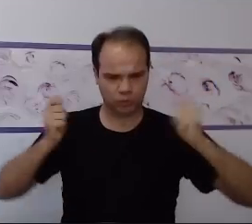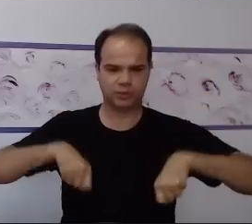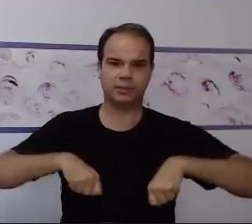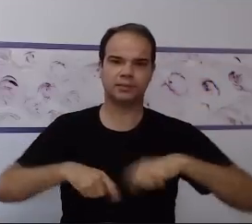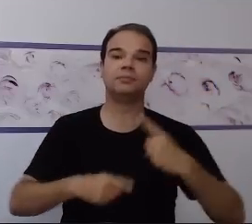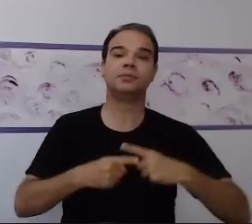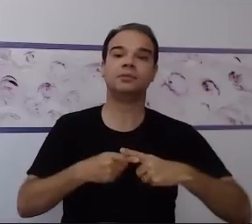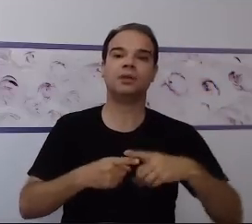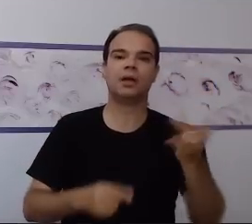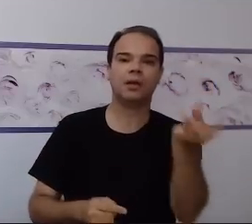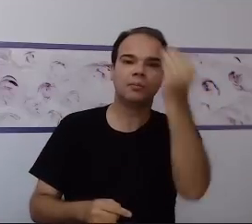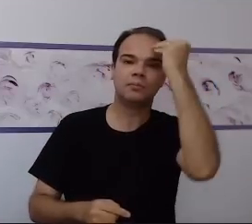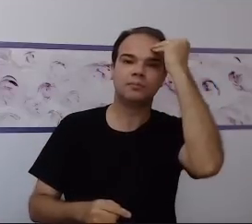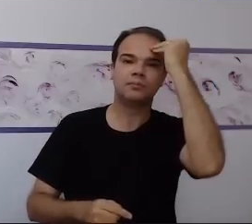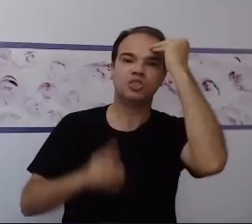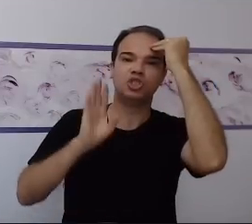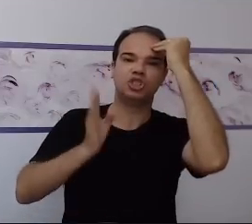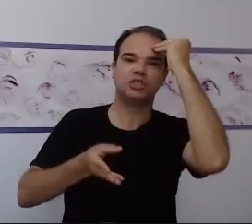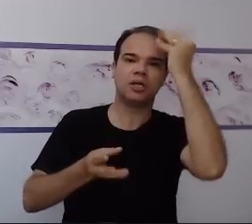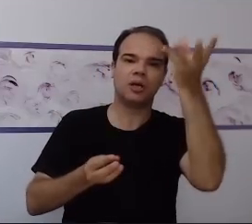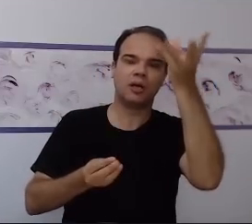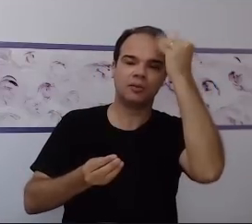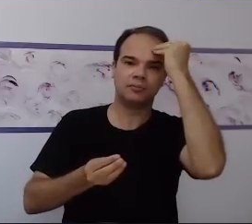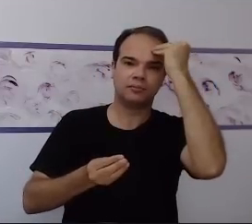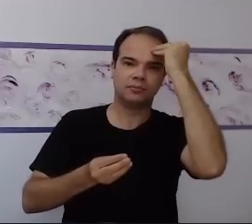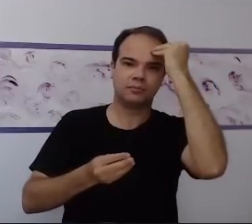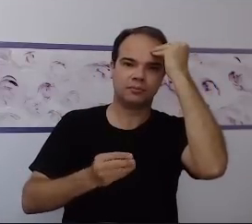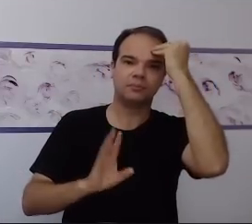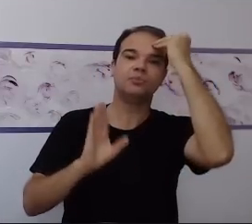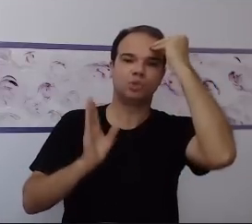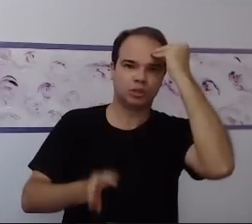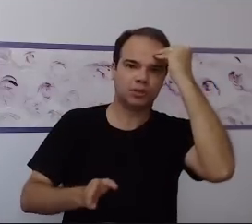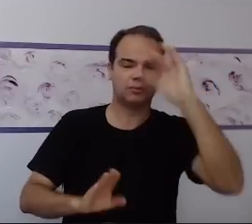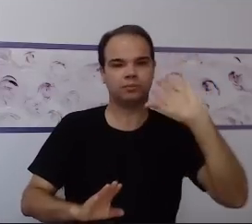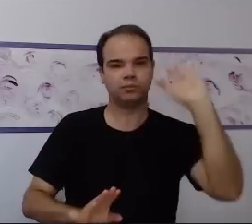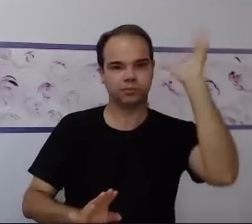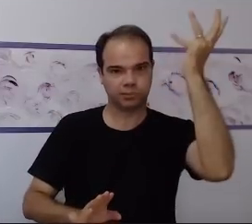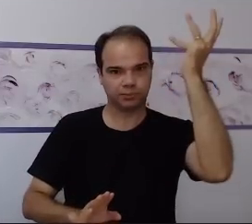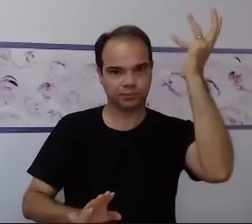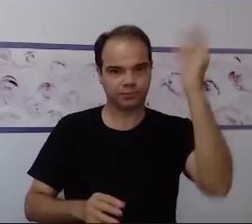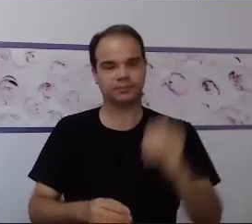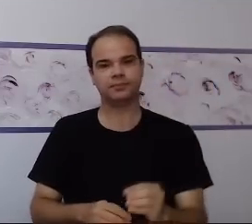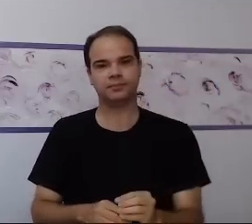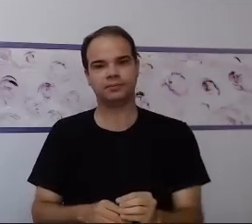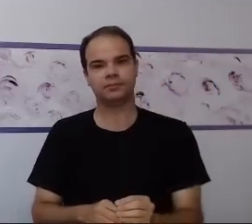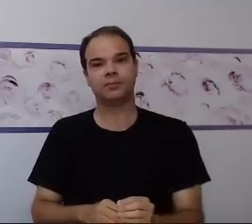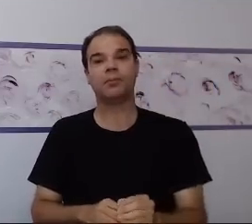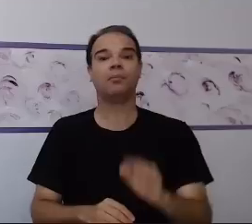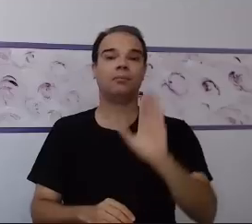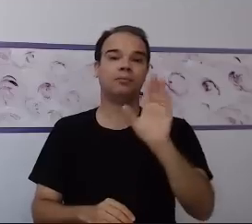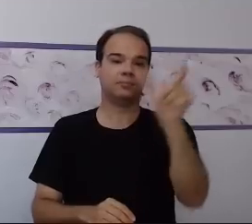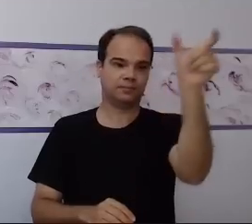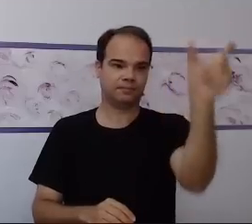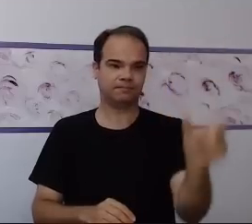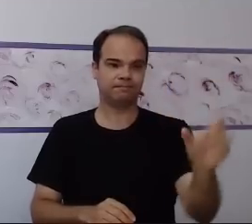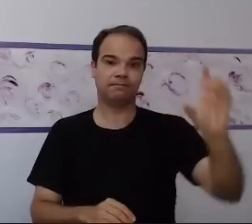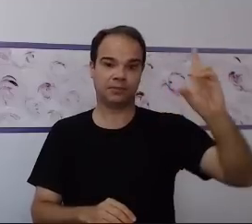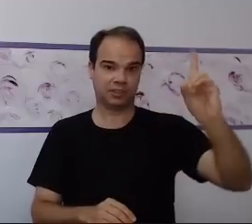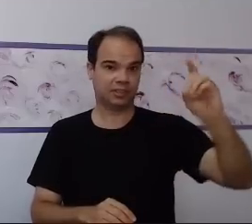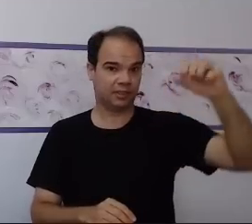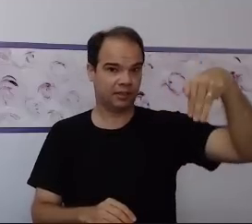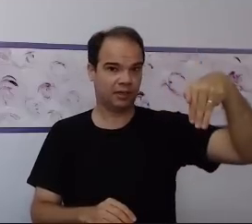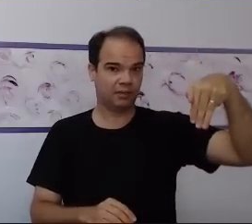realizar a ação. É essa conexão que, dentro da deficiência intelectual, nós temos um maior